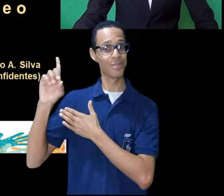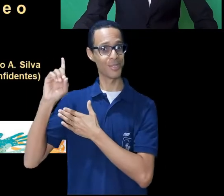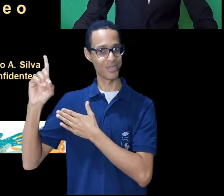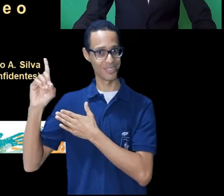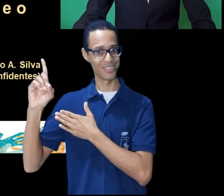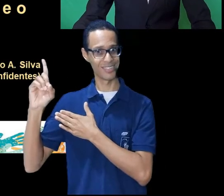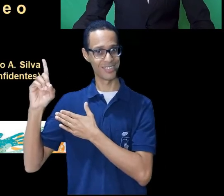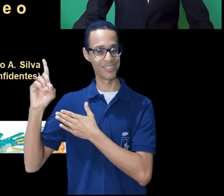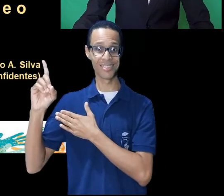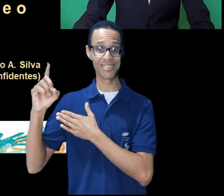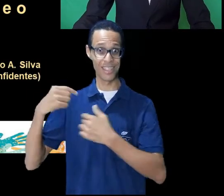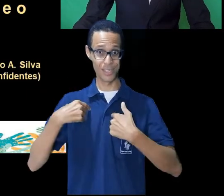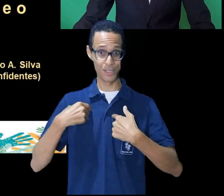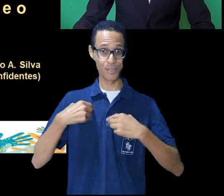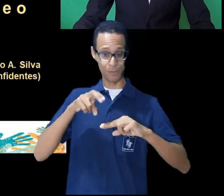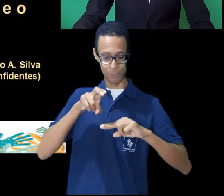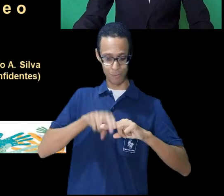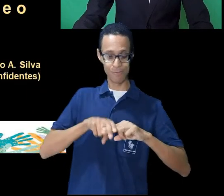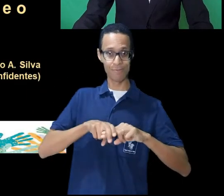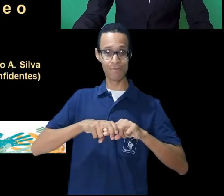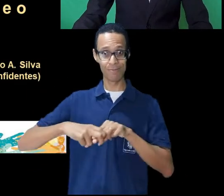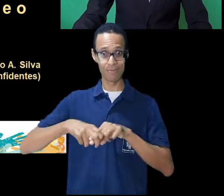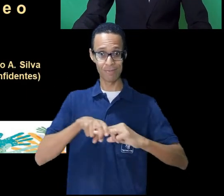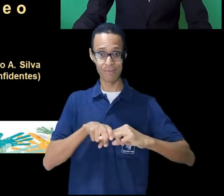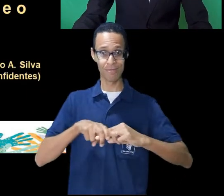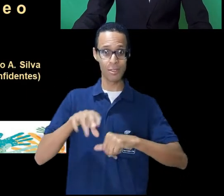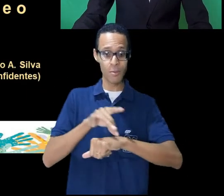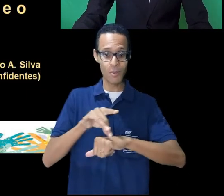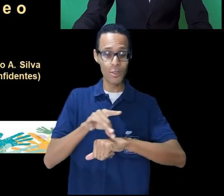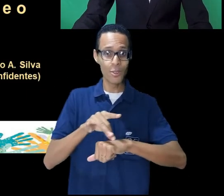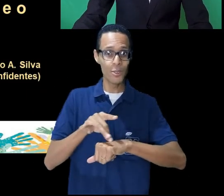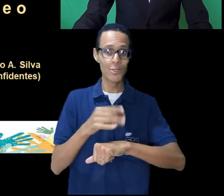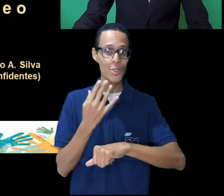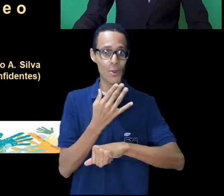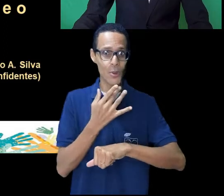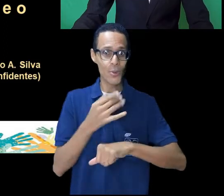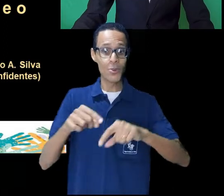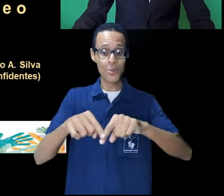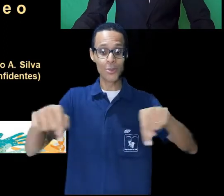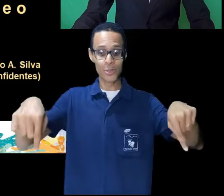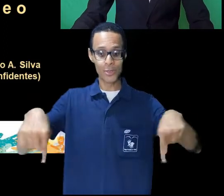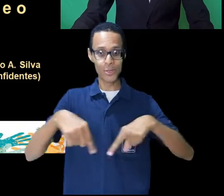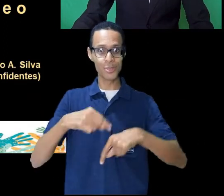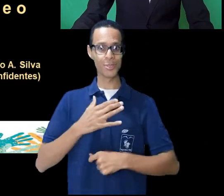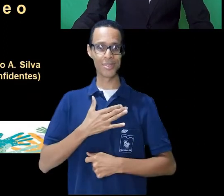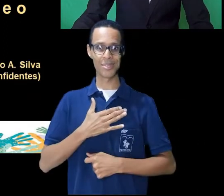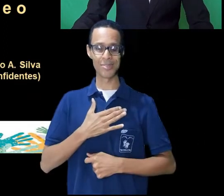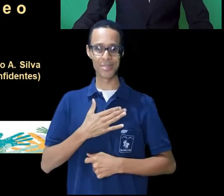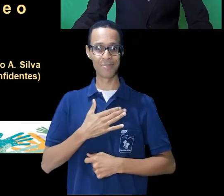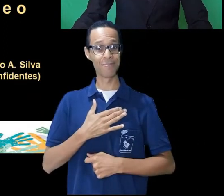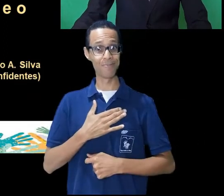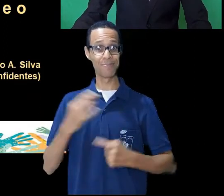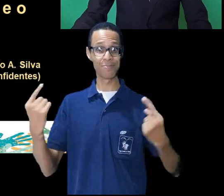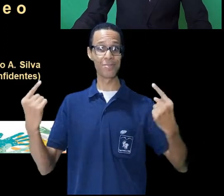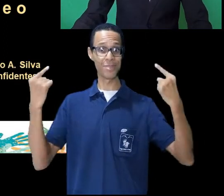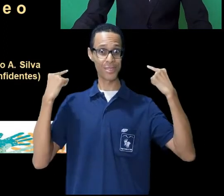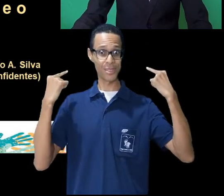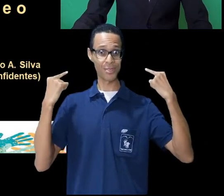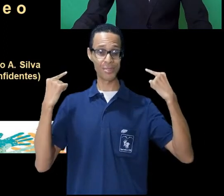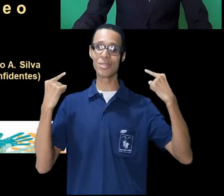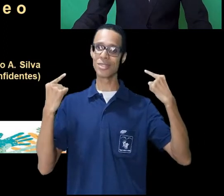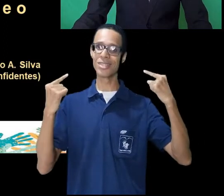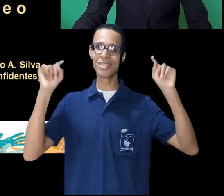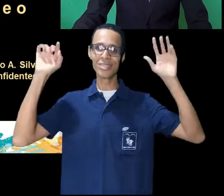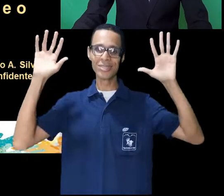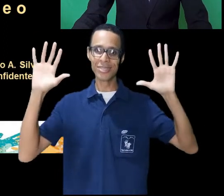superior do vídeo no canto direito. Estou sentado na cadeira giratória na cor preta na minha sala. Ao